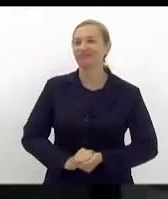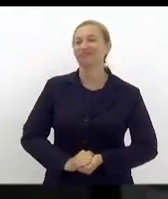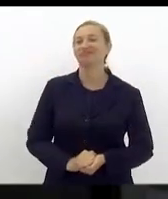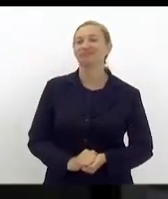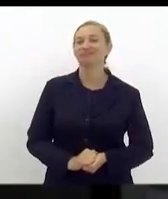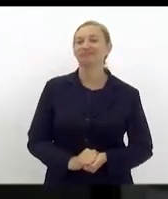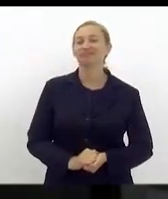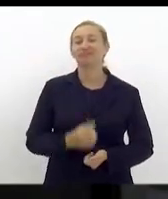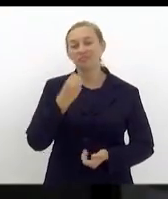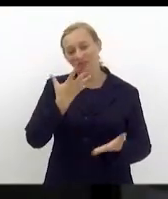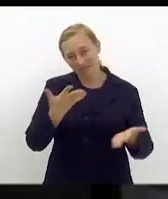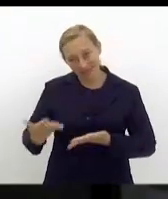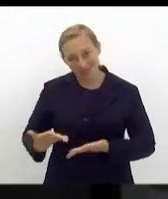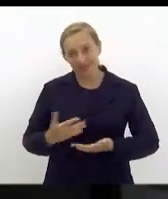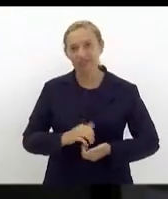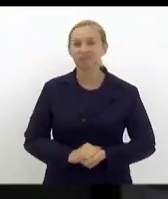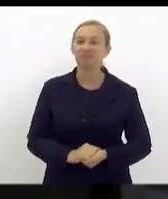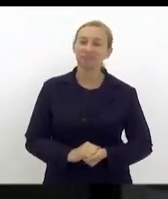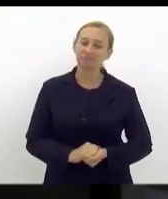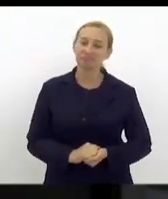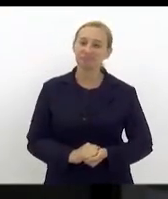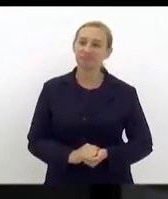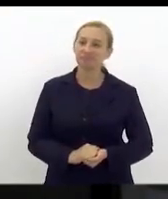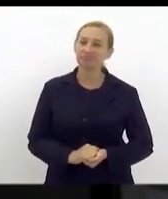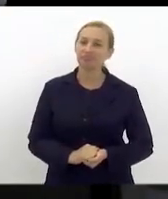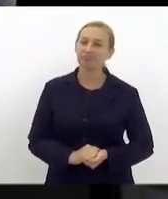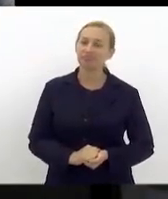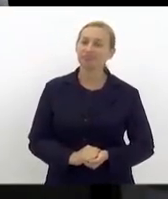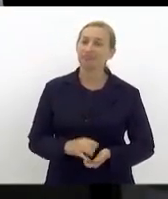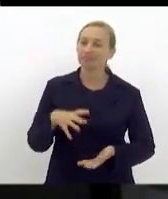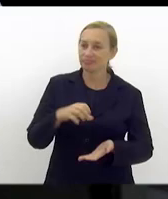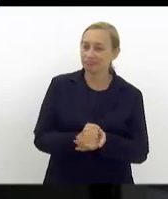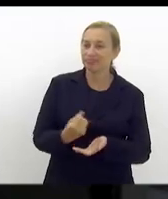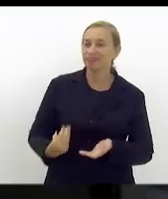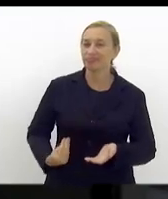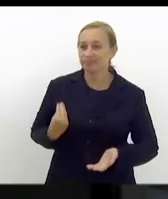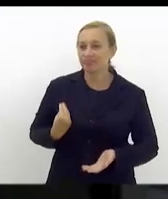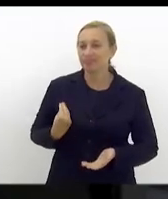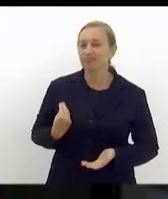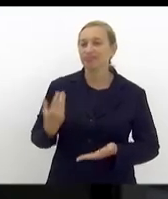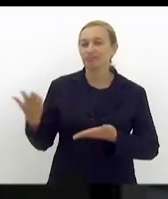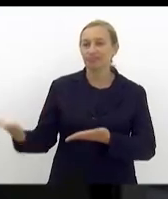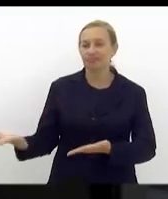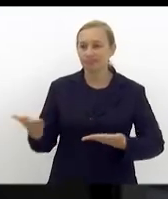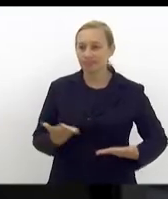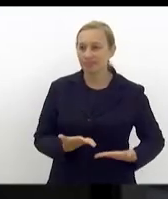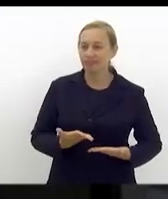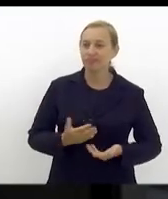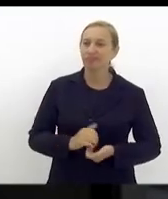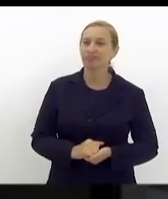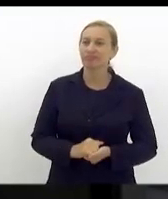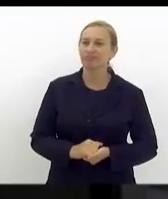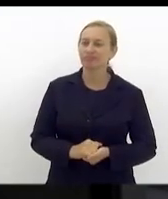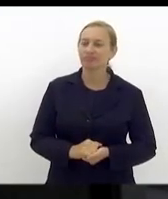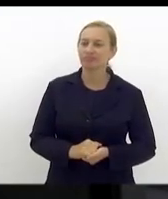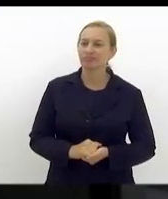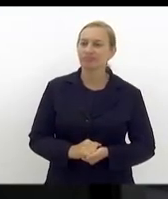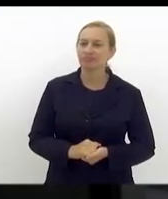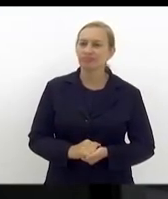Bem-vindo, Daniela. Queremos registrar a presença e chamar, convidar à